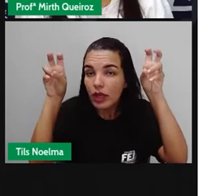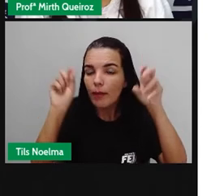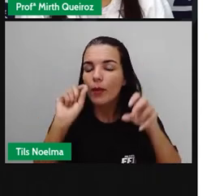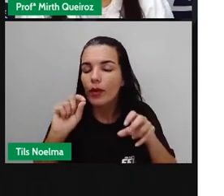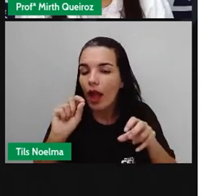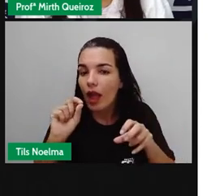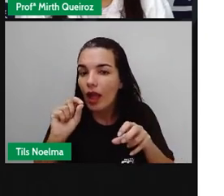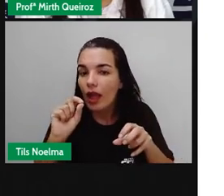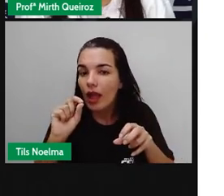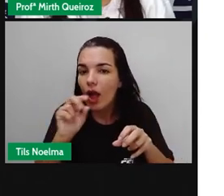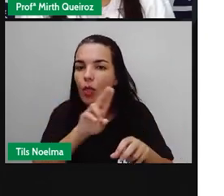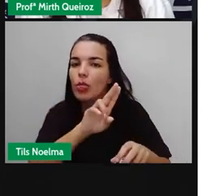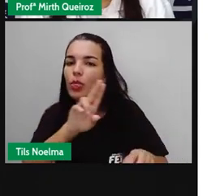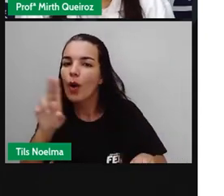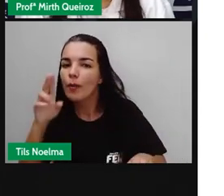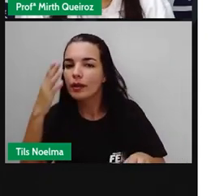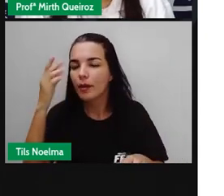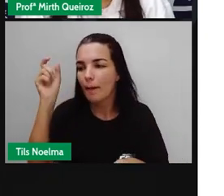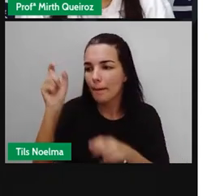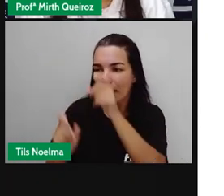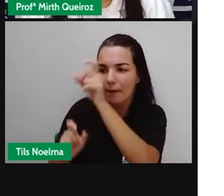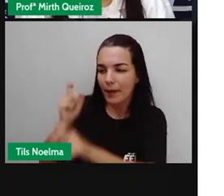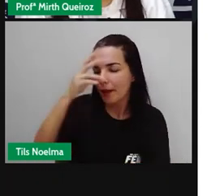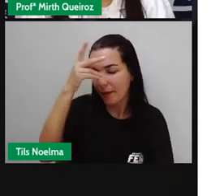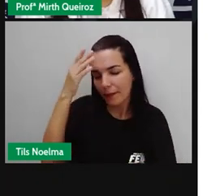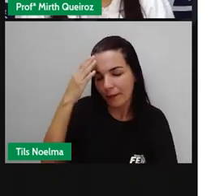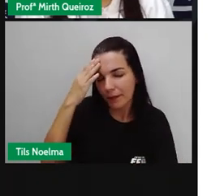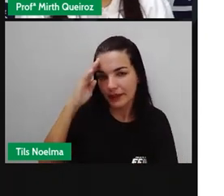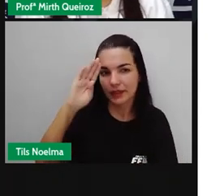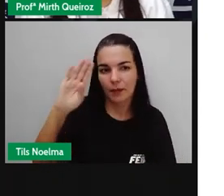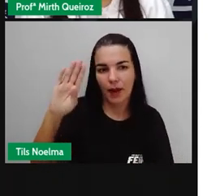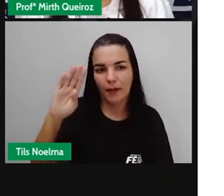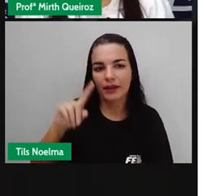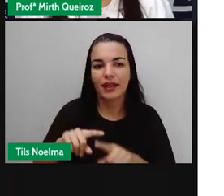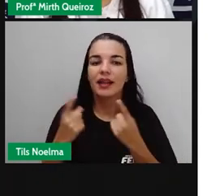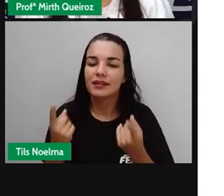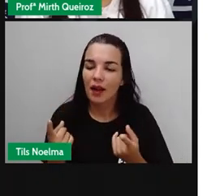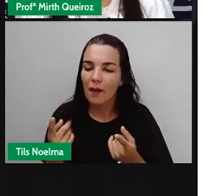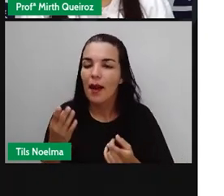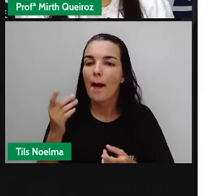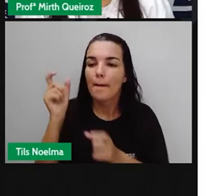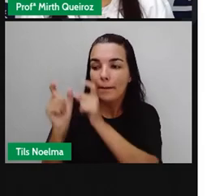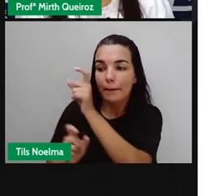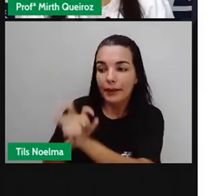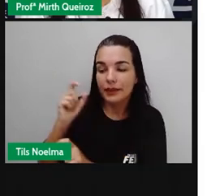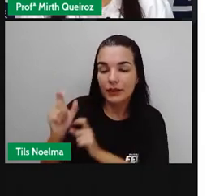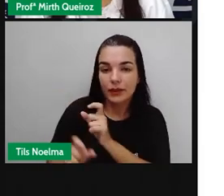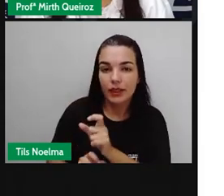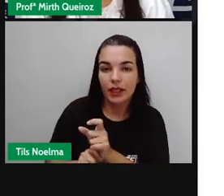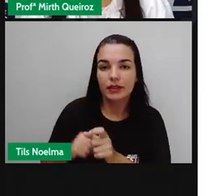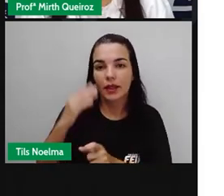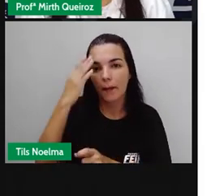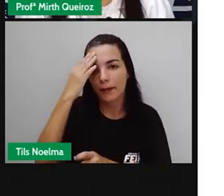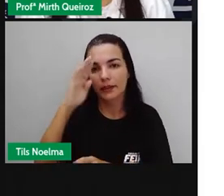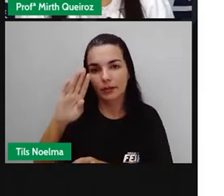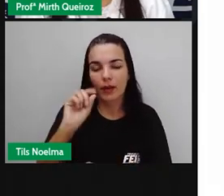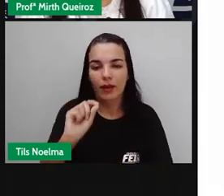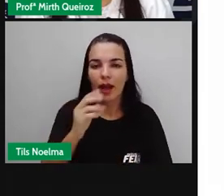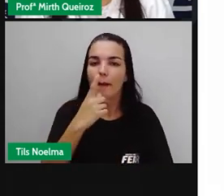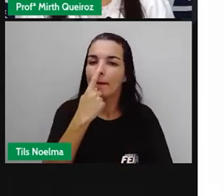principal é o nome da história, e o nome da história é Pinóquio. Então, quem seria aí o personagem principal seria quem?